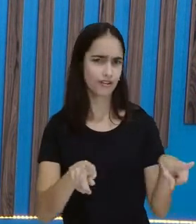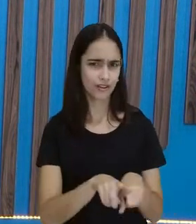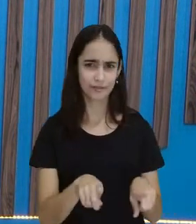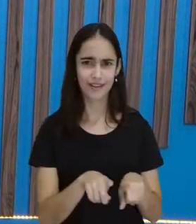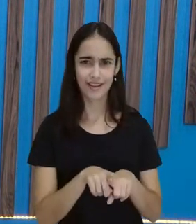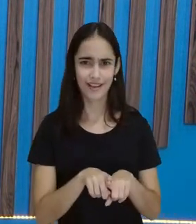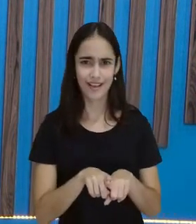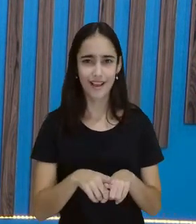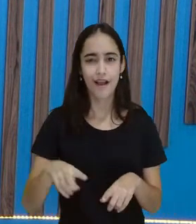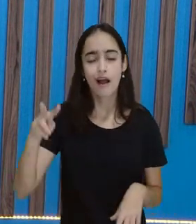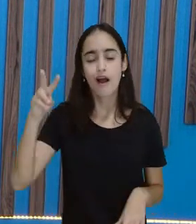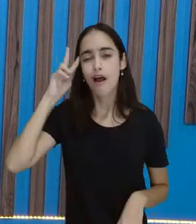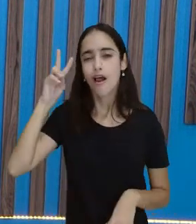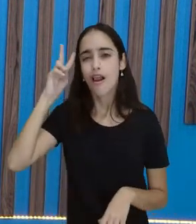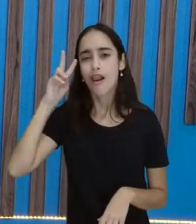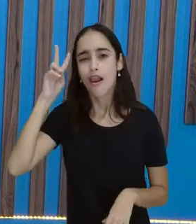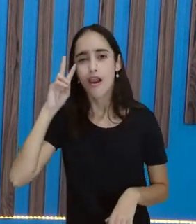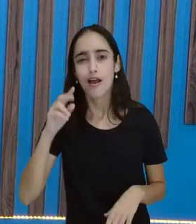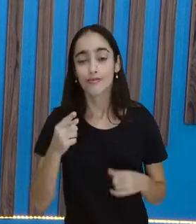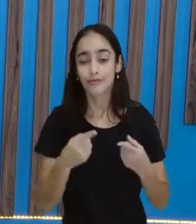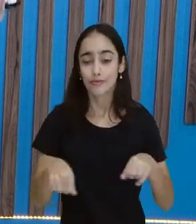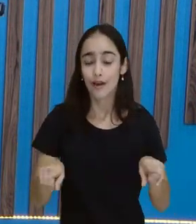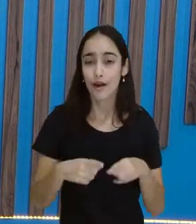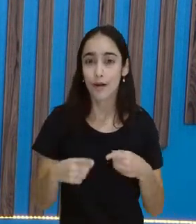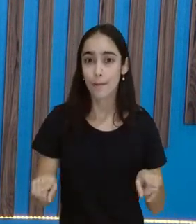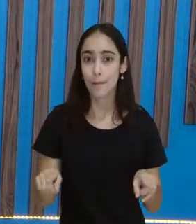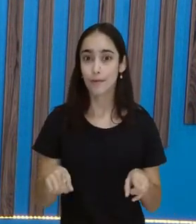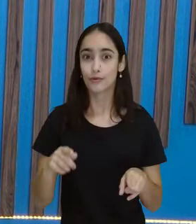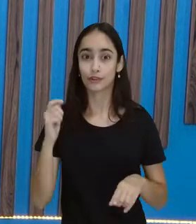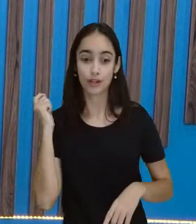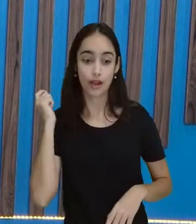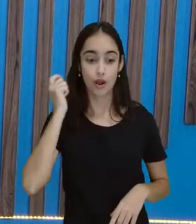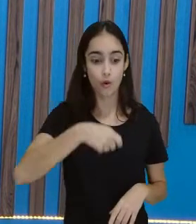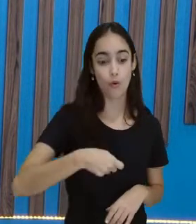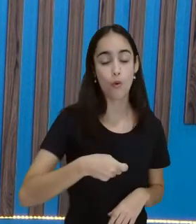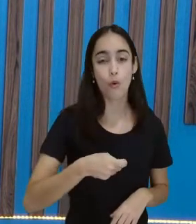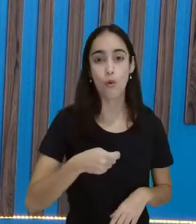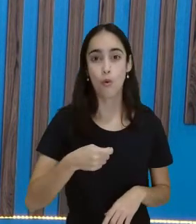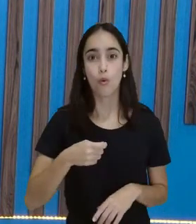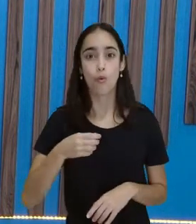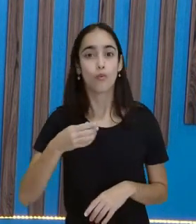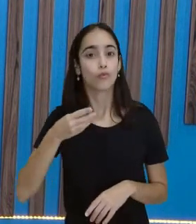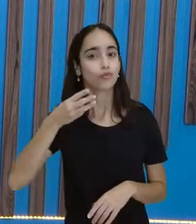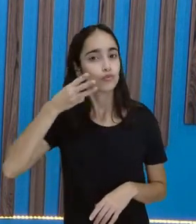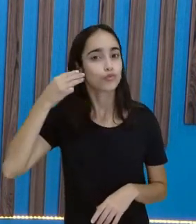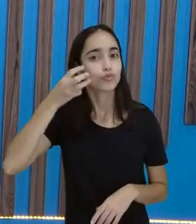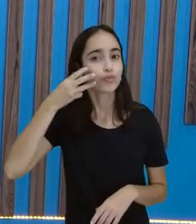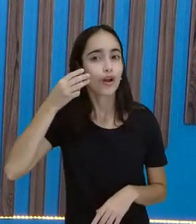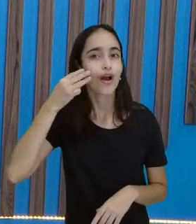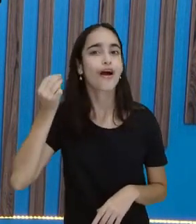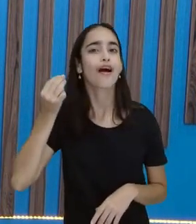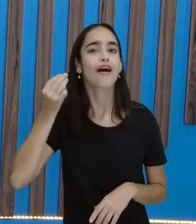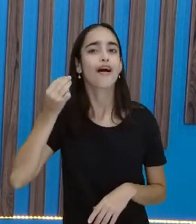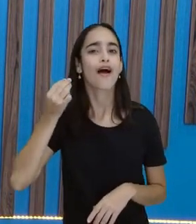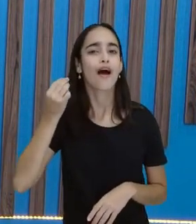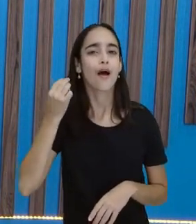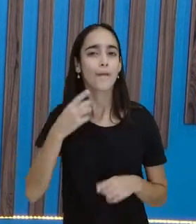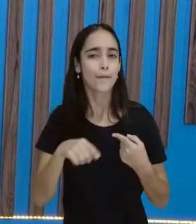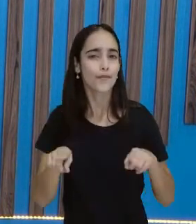Atirei o Pau no Gato? Mudou-se a versão também, não é assim? Só que aí, Atirei o Pau no Gato é uma cantiga.